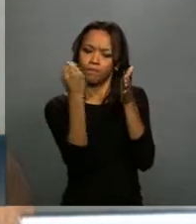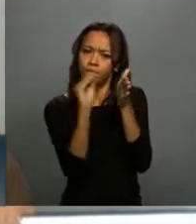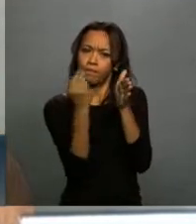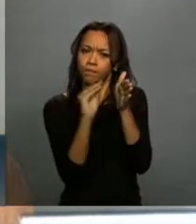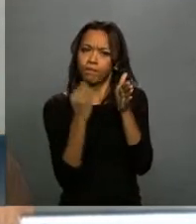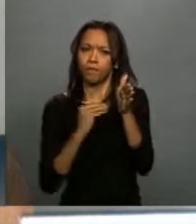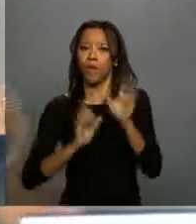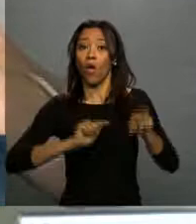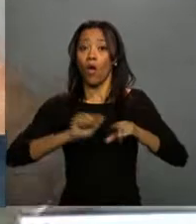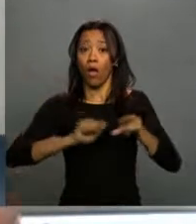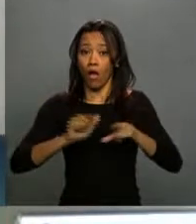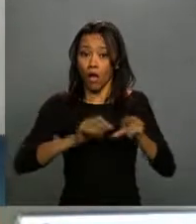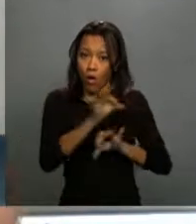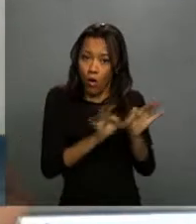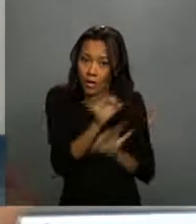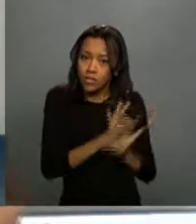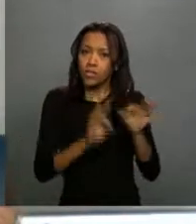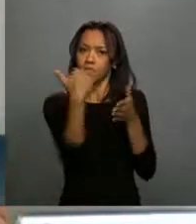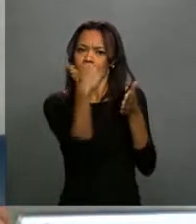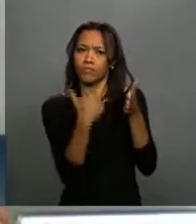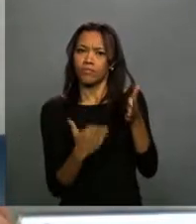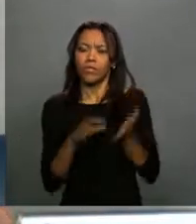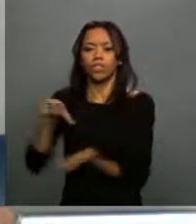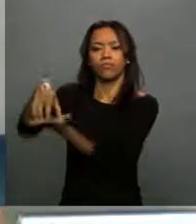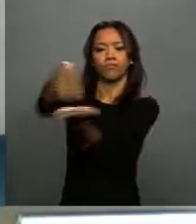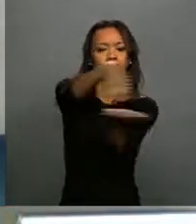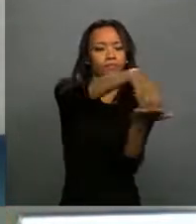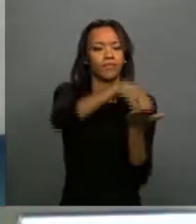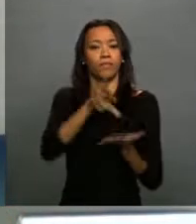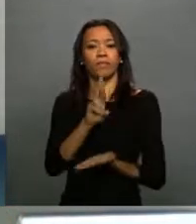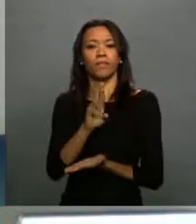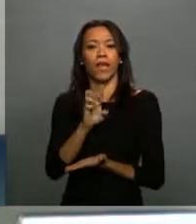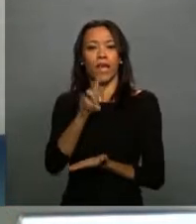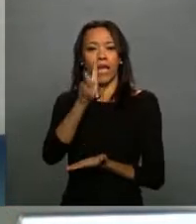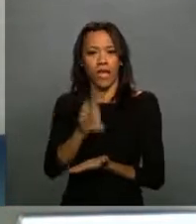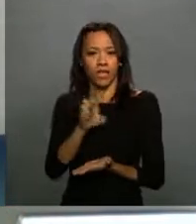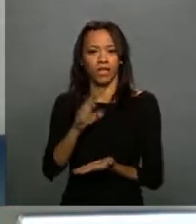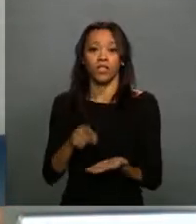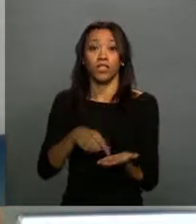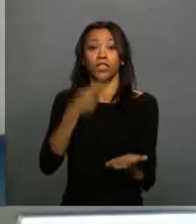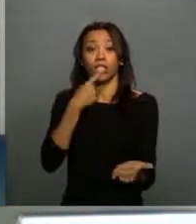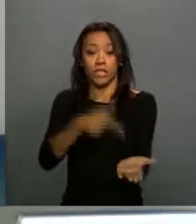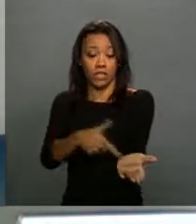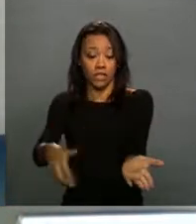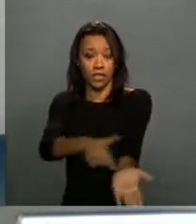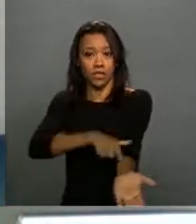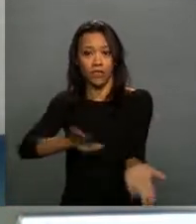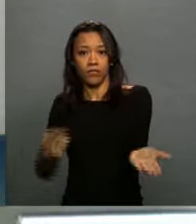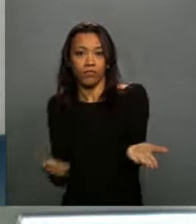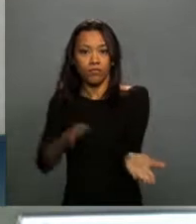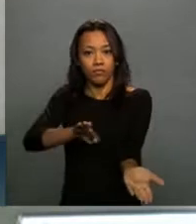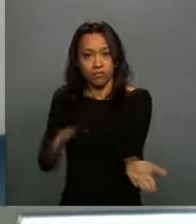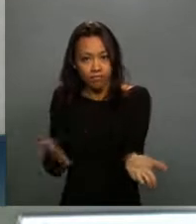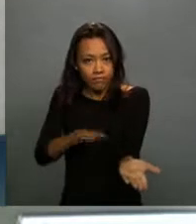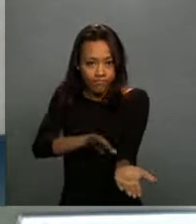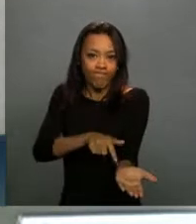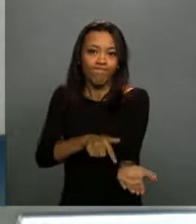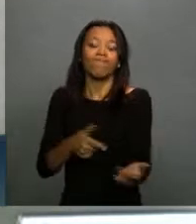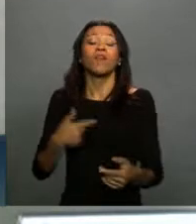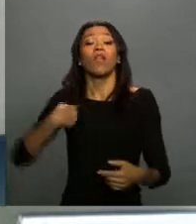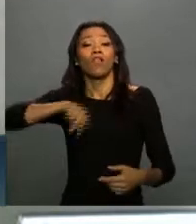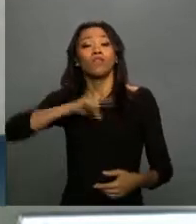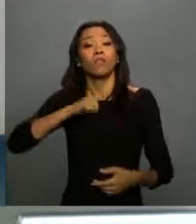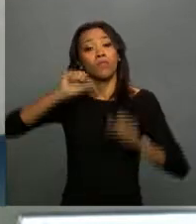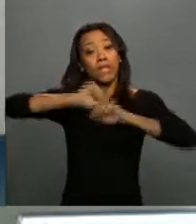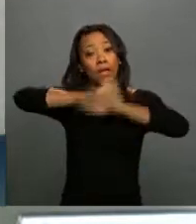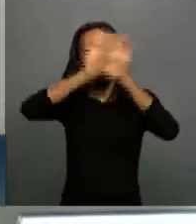organização do trabalho das Emo Rede. Então, estamos contando muito com o esforço de cada um de vocês. A gente tem clareza, e